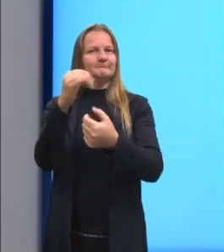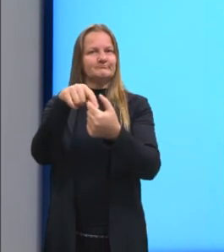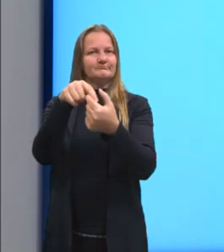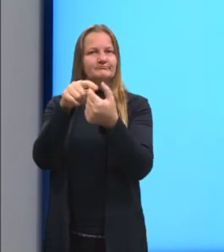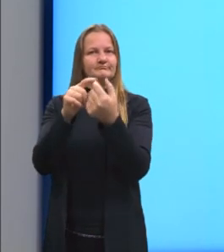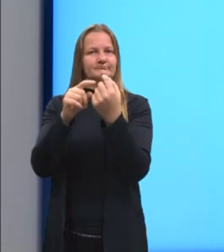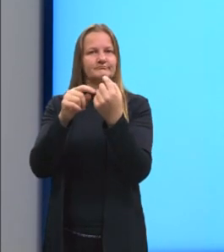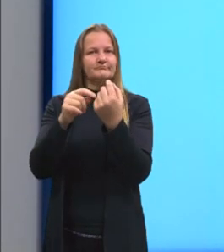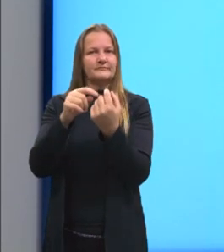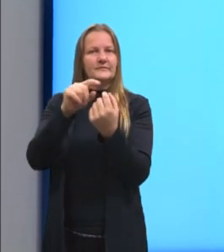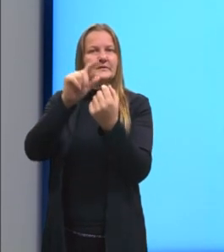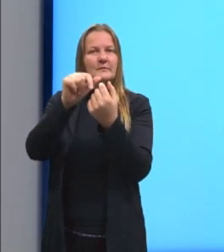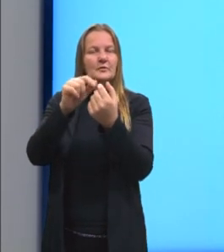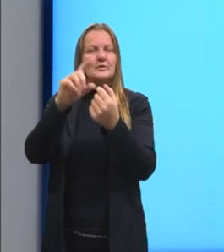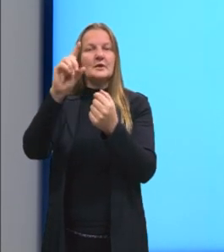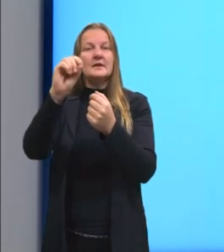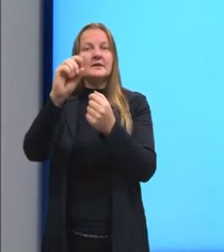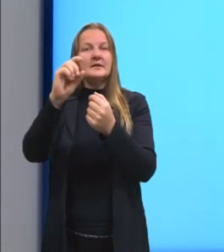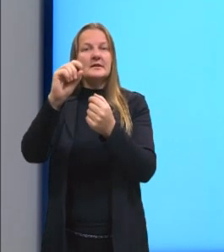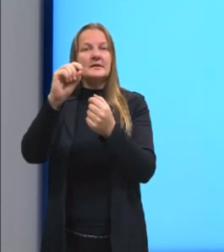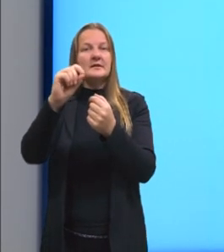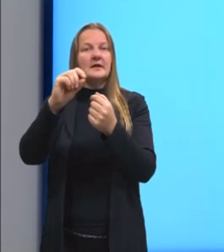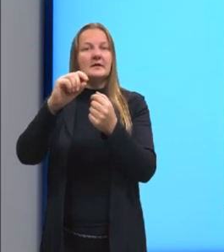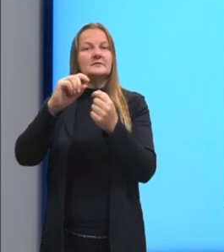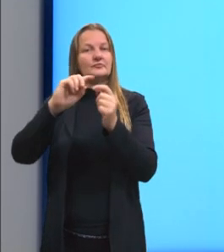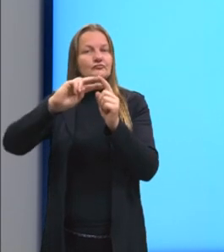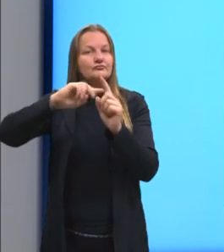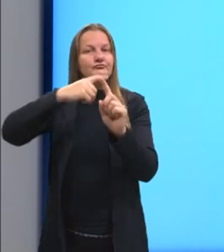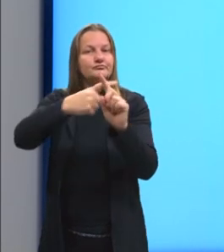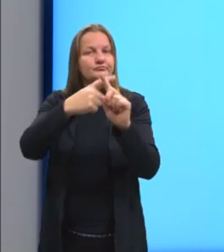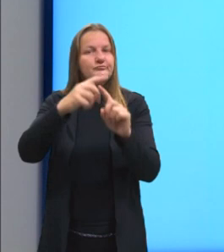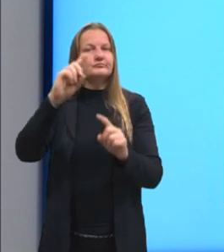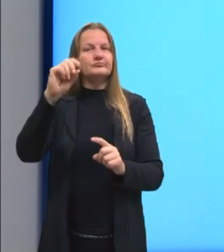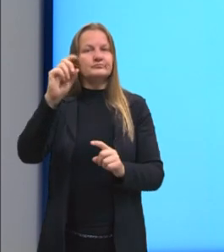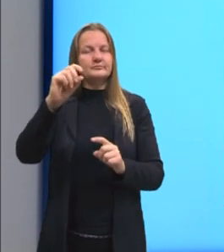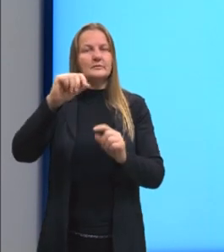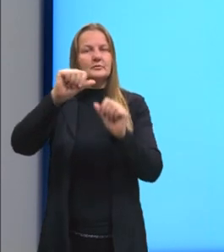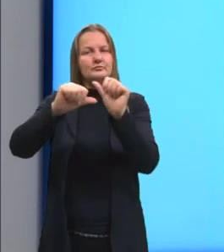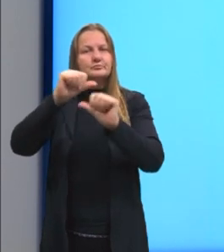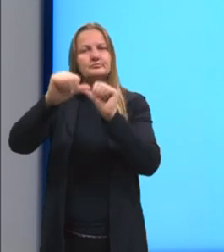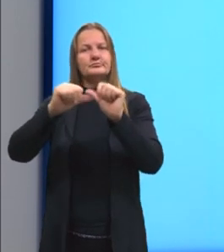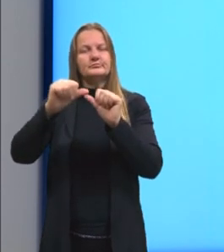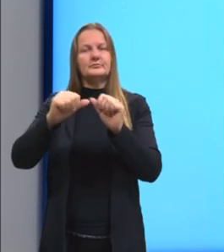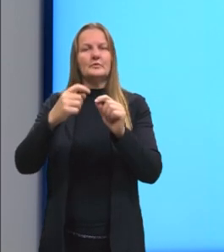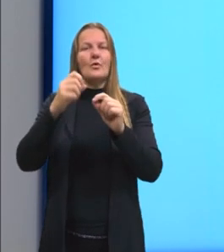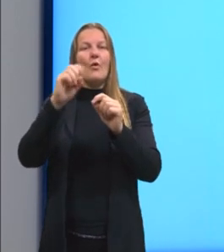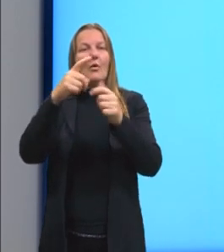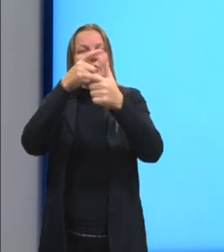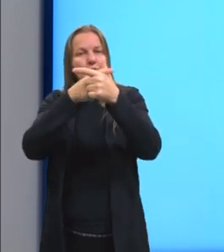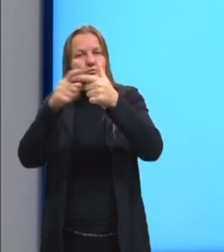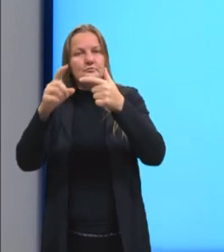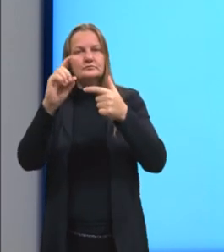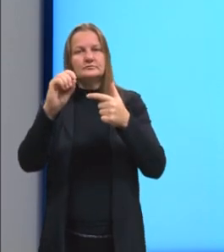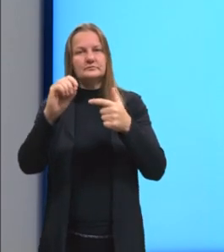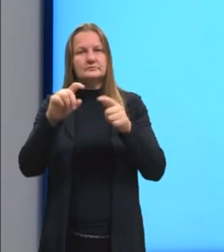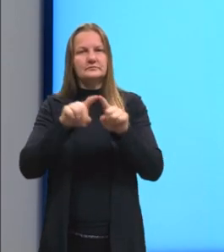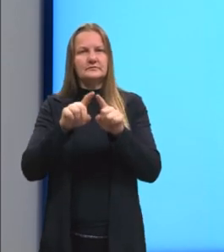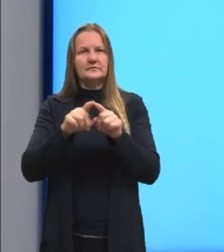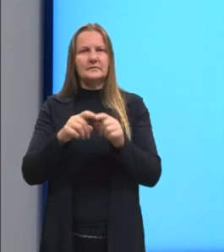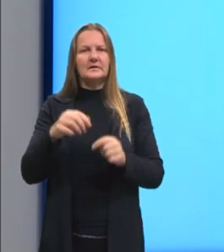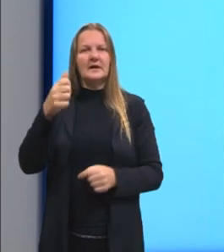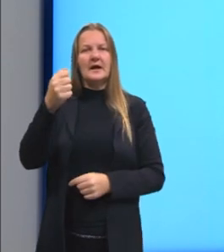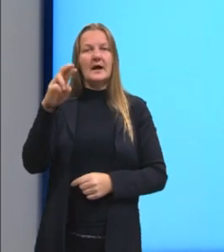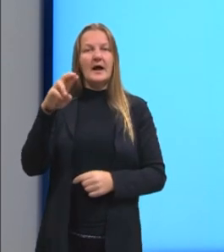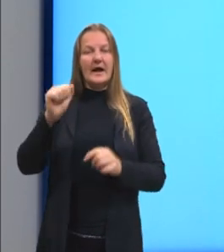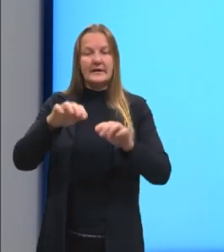multiplicação por 10, ou a divisão por 10, para fazer a transformação das unidades. Já na área,